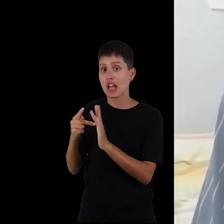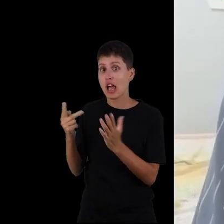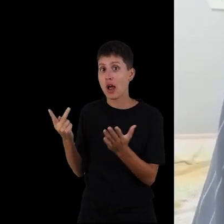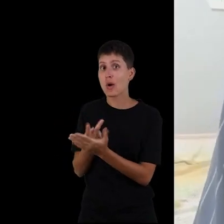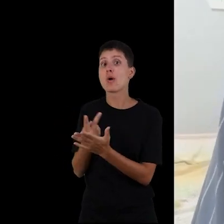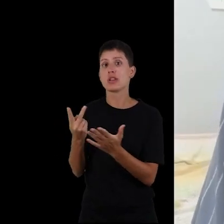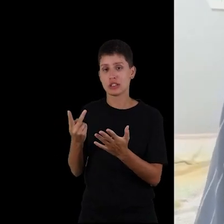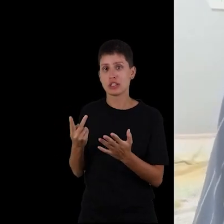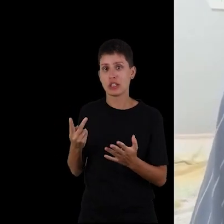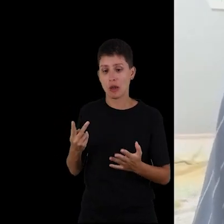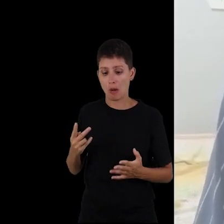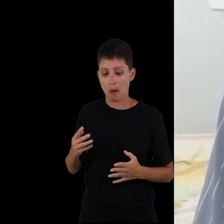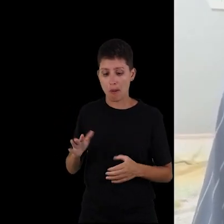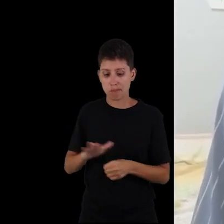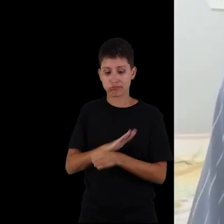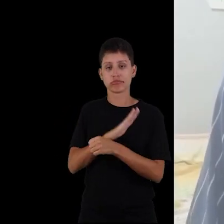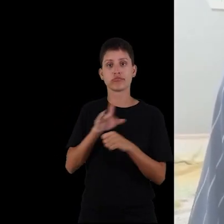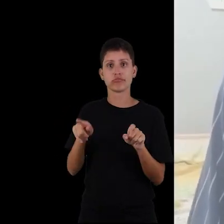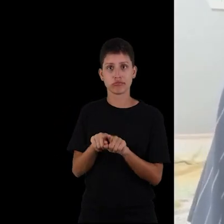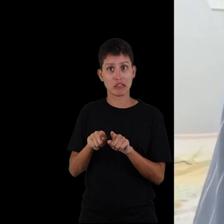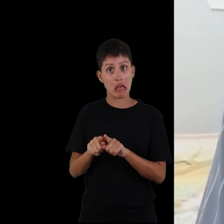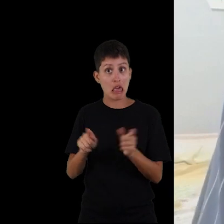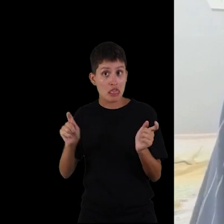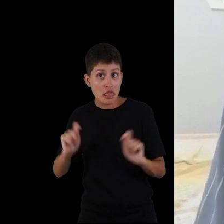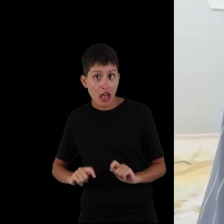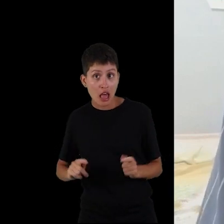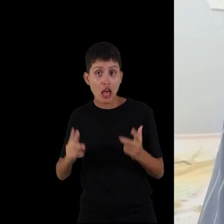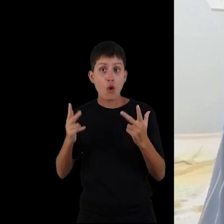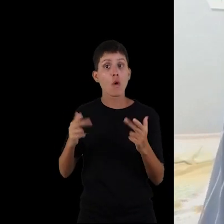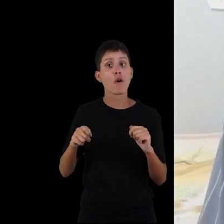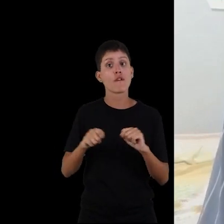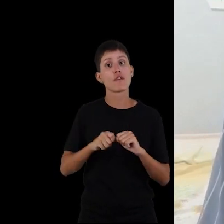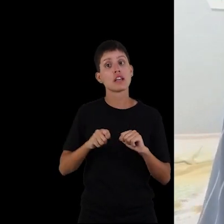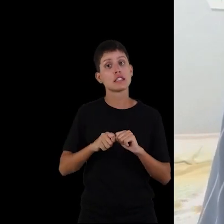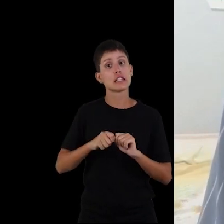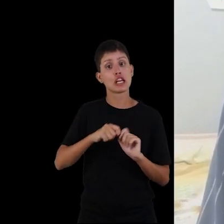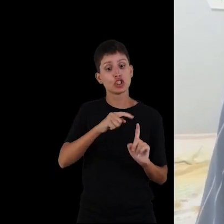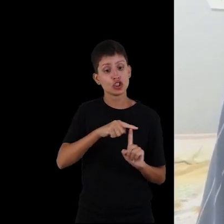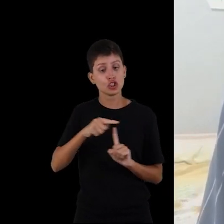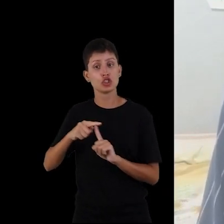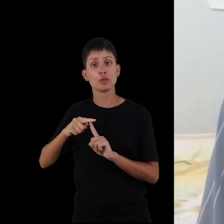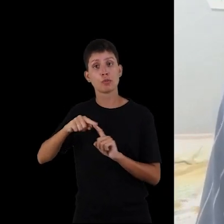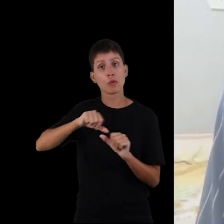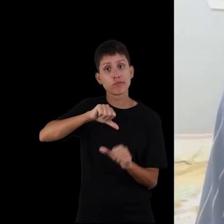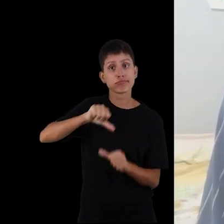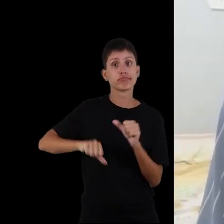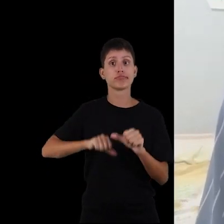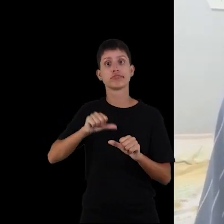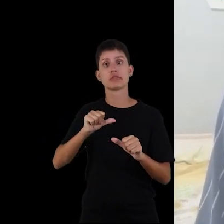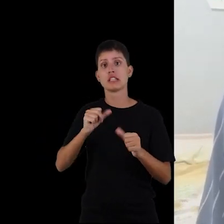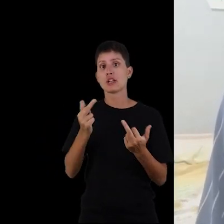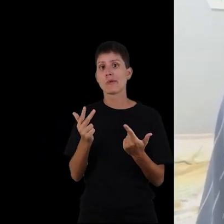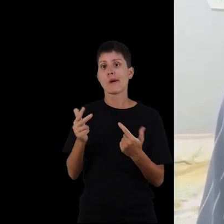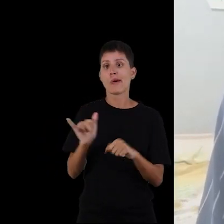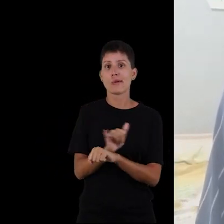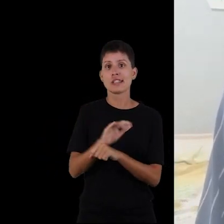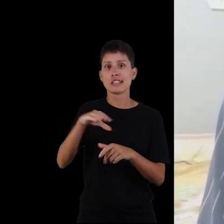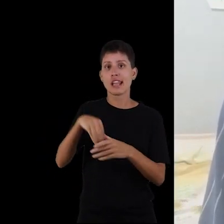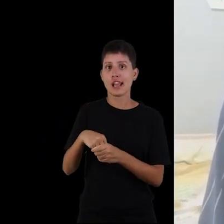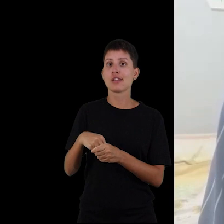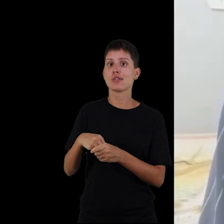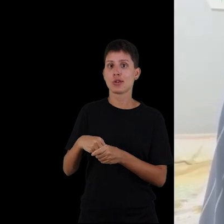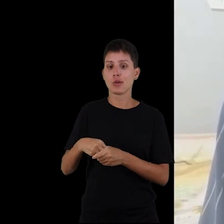a mortalidade dos parasitas, ele poderia fazer algum tipo de modulação, modular de alguma maneira,